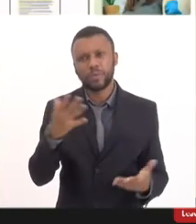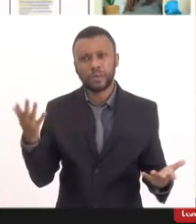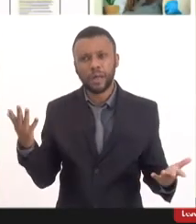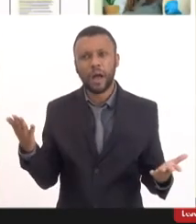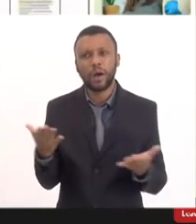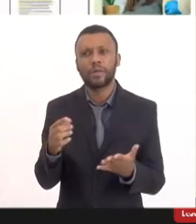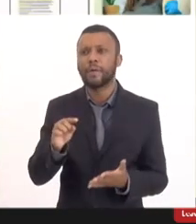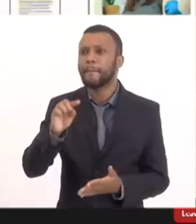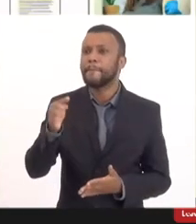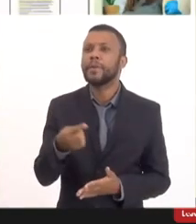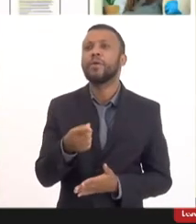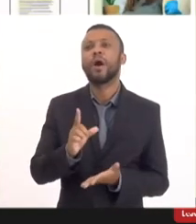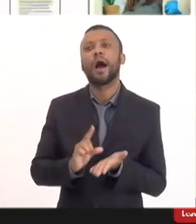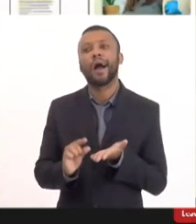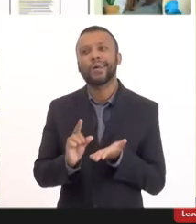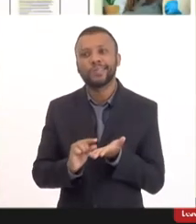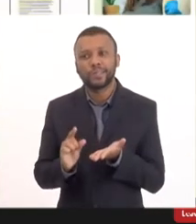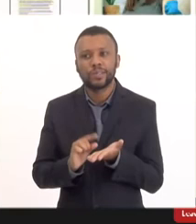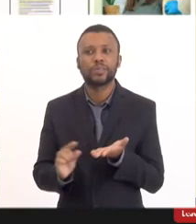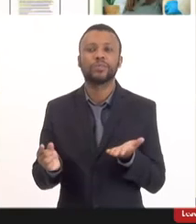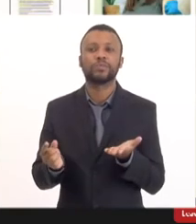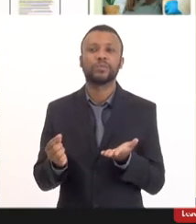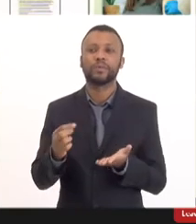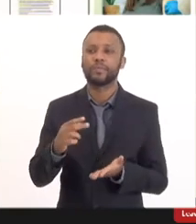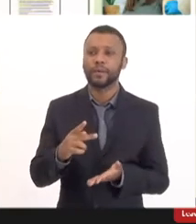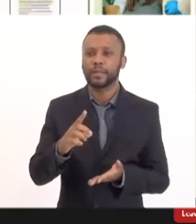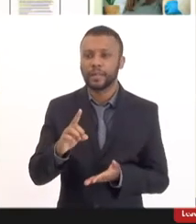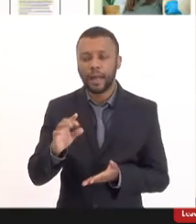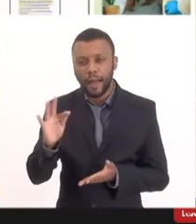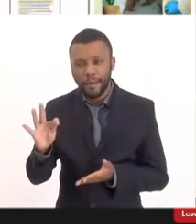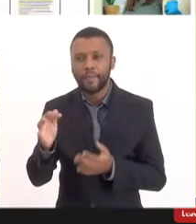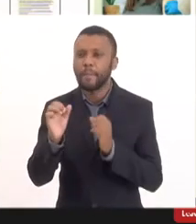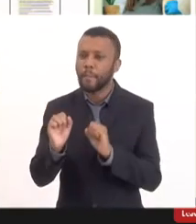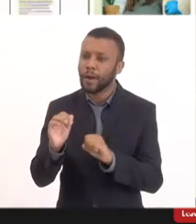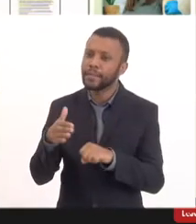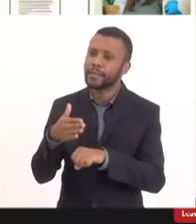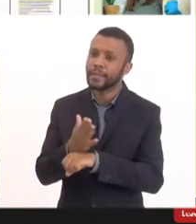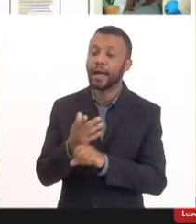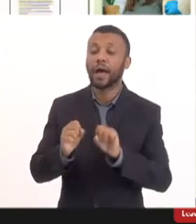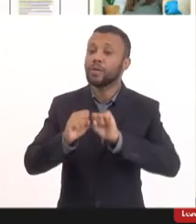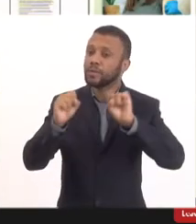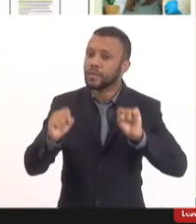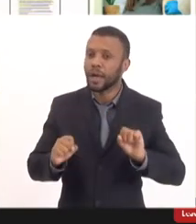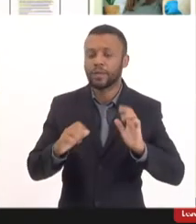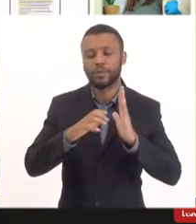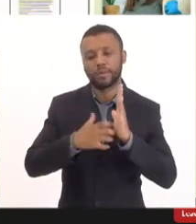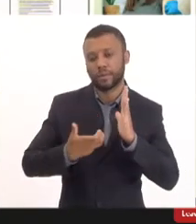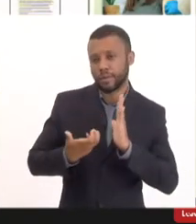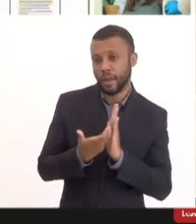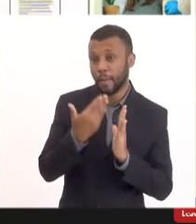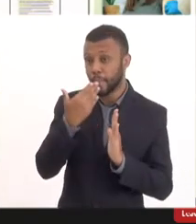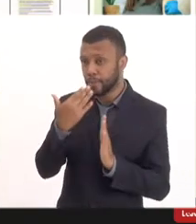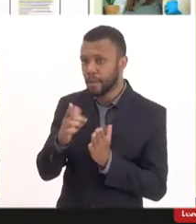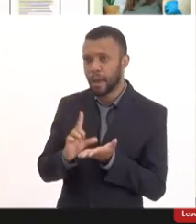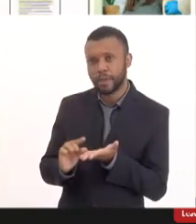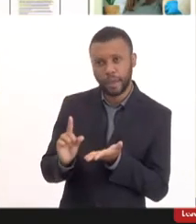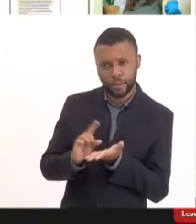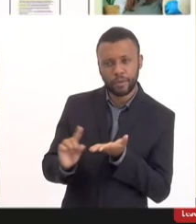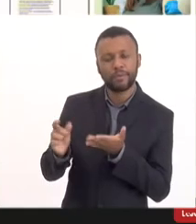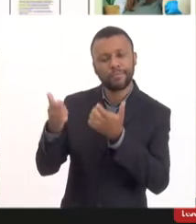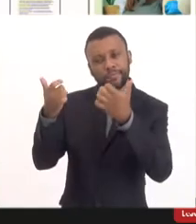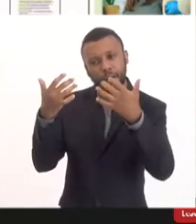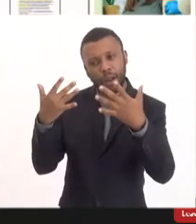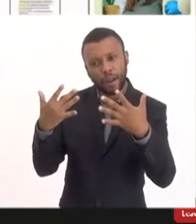mil artigos doutora mil artigos pdf você pode entrar no senado federal e pedir esses artigos que eu deixei lá muito bem